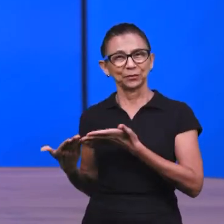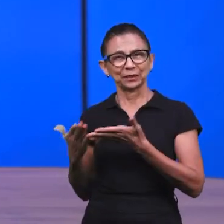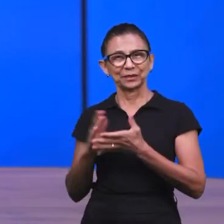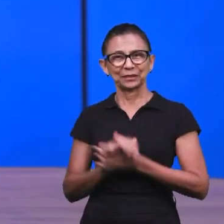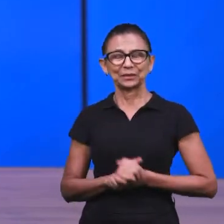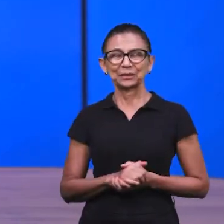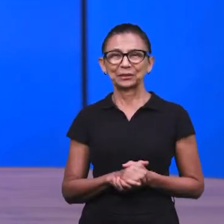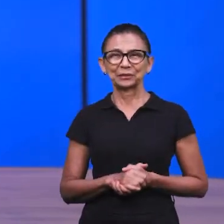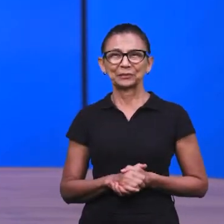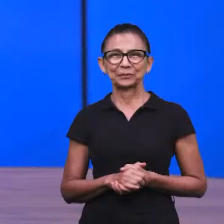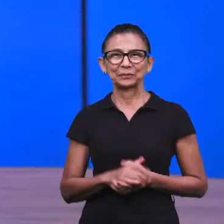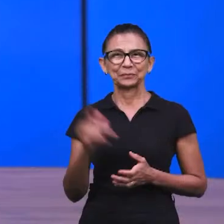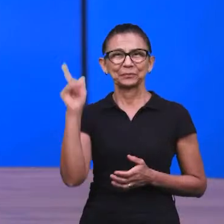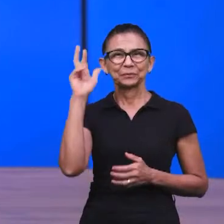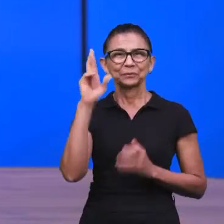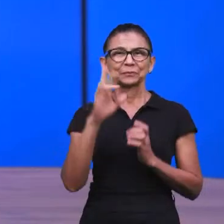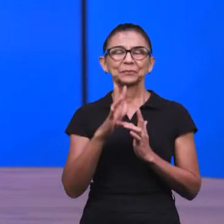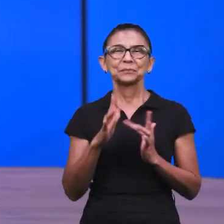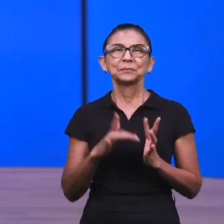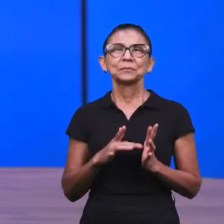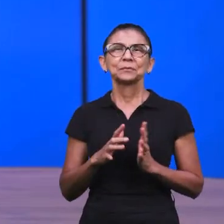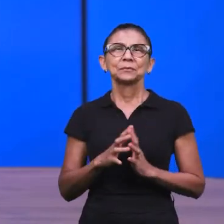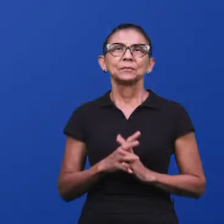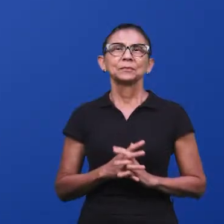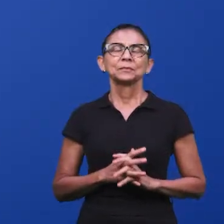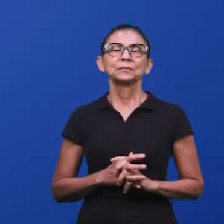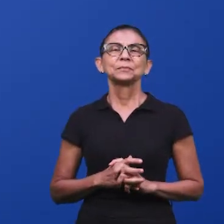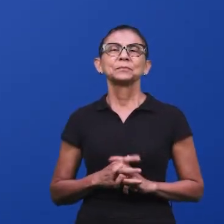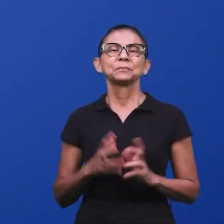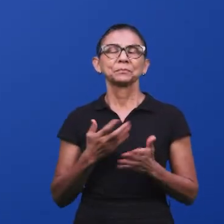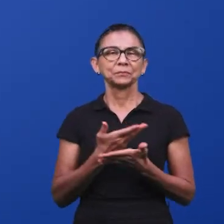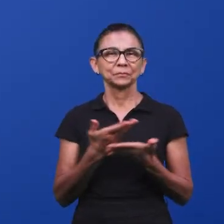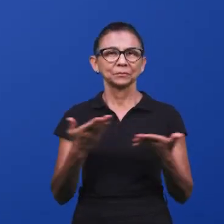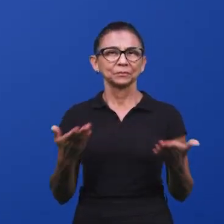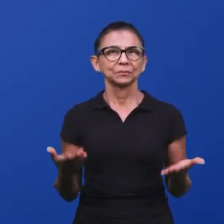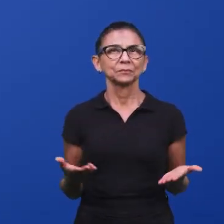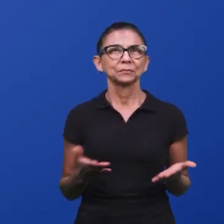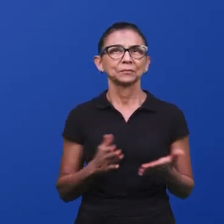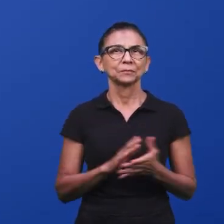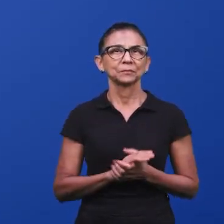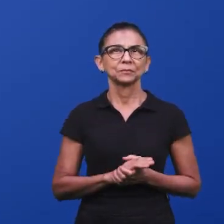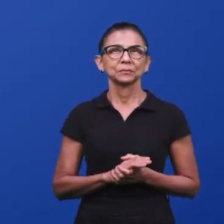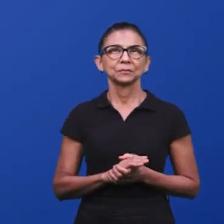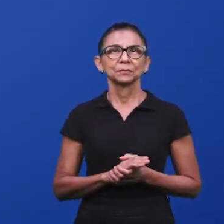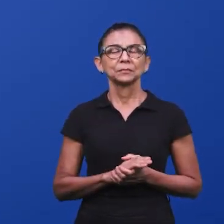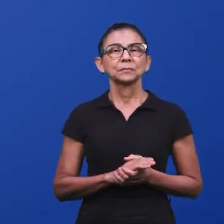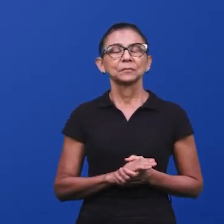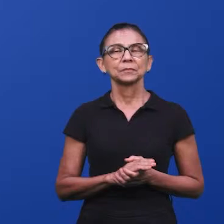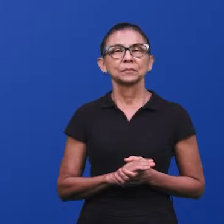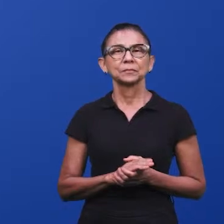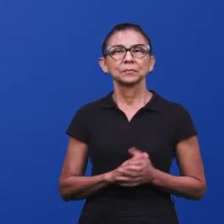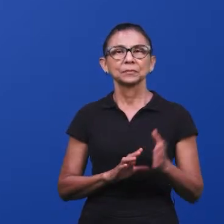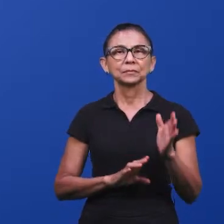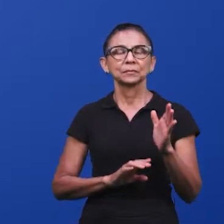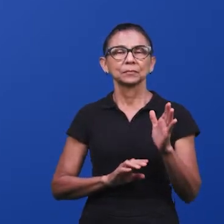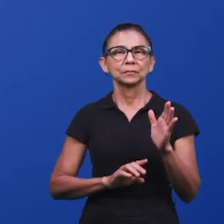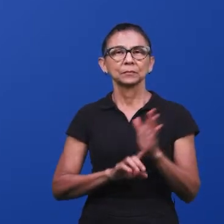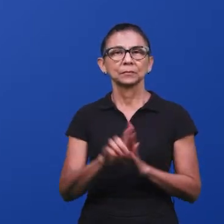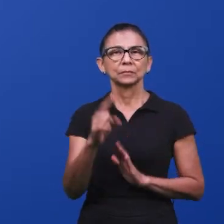-vindo. Agora é sua vez, companheiro, a paz do Senhor Jesus. A paz do Senhor Jesus, meus irmãos. Respondendo a primeira pergunta,